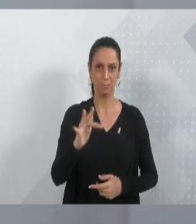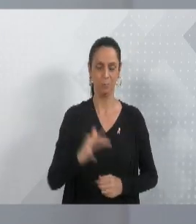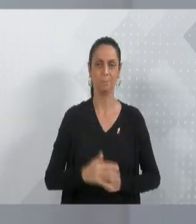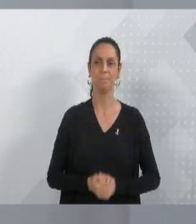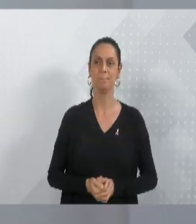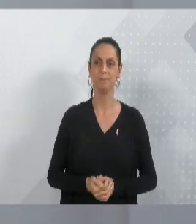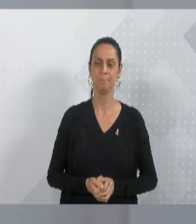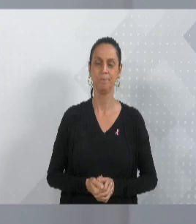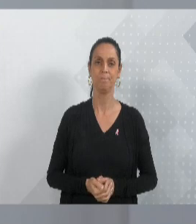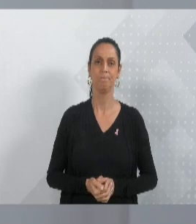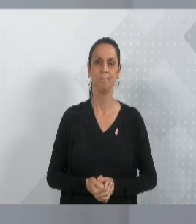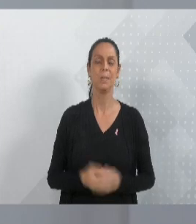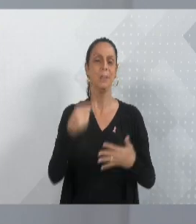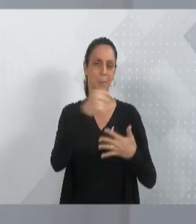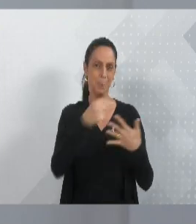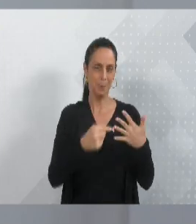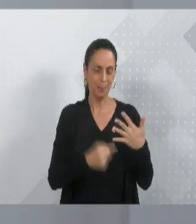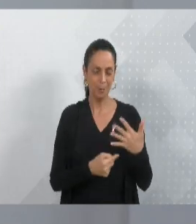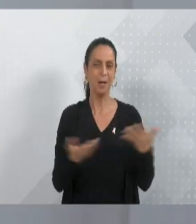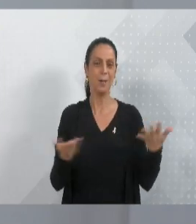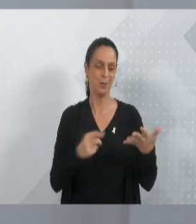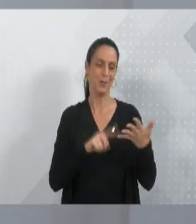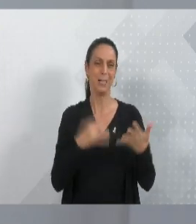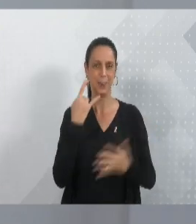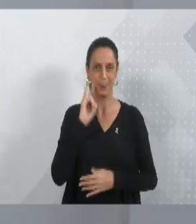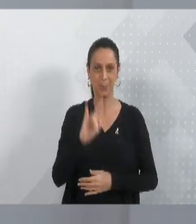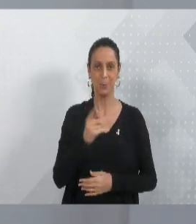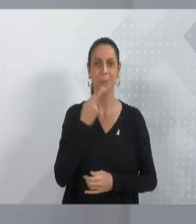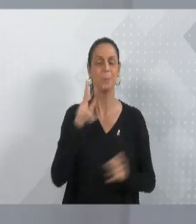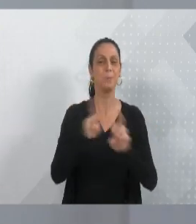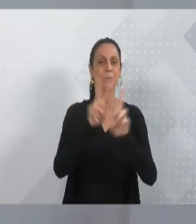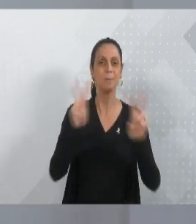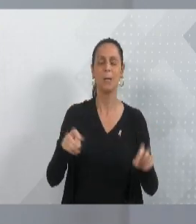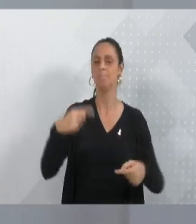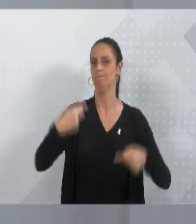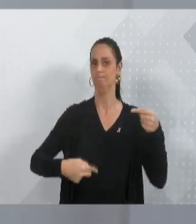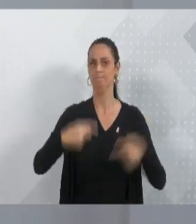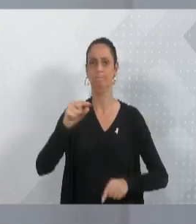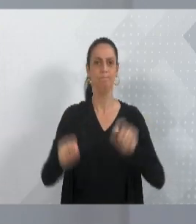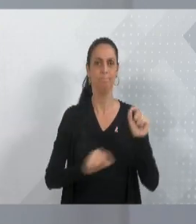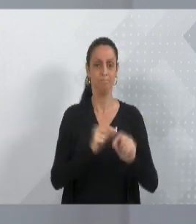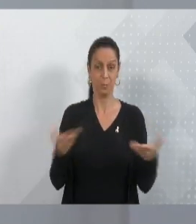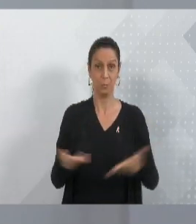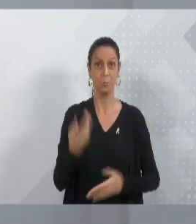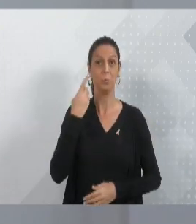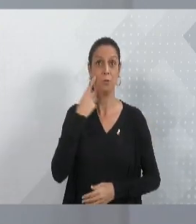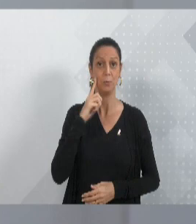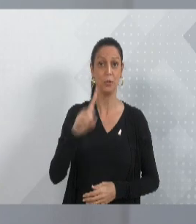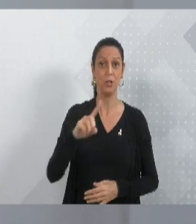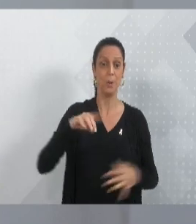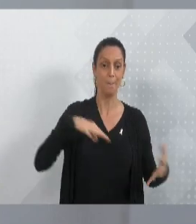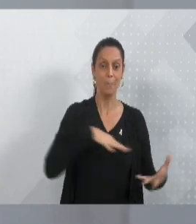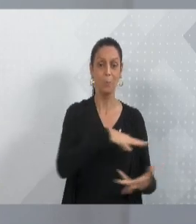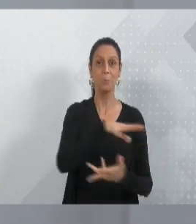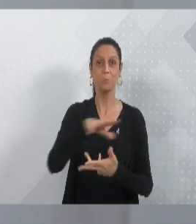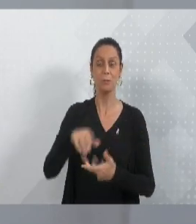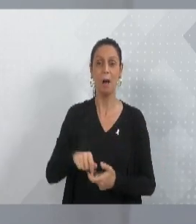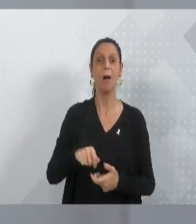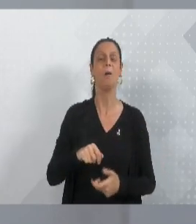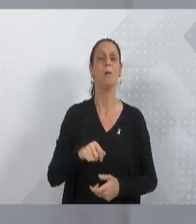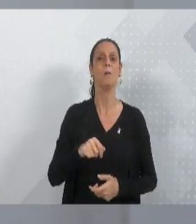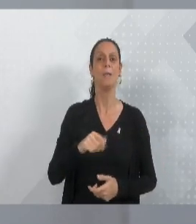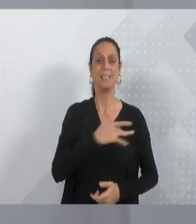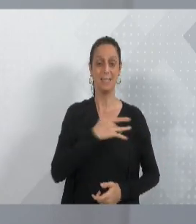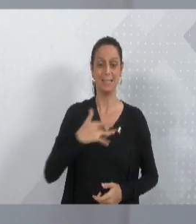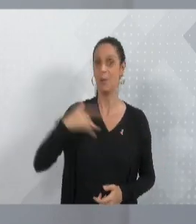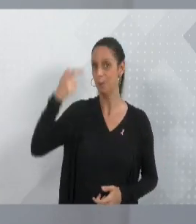por fim, mas não menos importante aqui, trazer uma discussão que é muito válida. Hoje é o Dia Mundial da Saúde Mental. Recentemente,